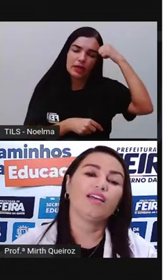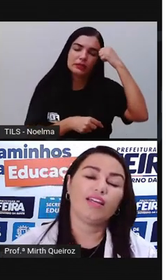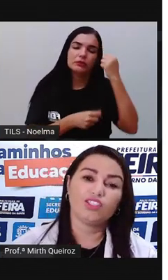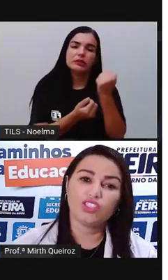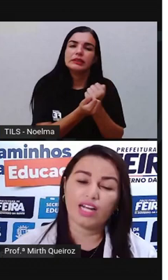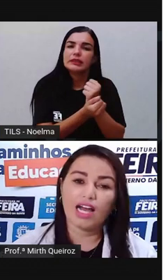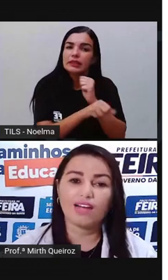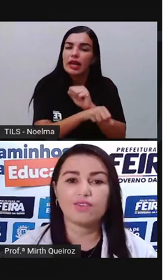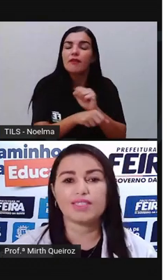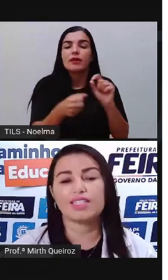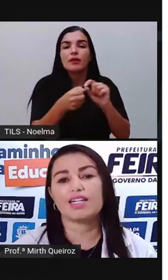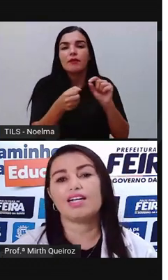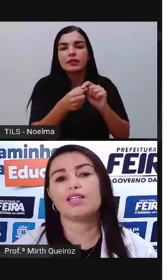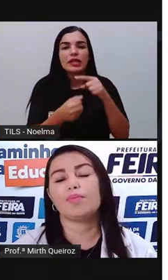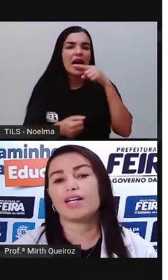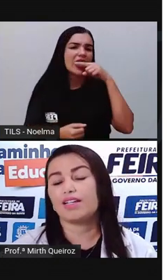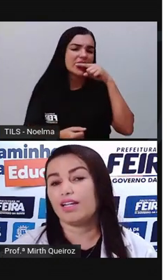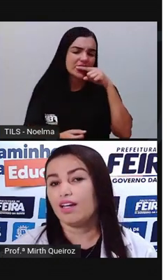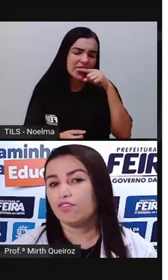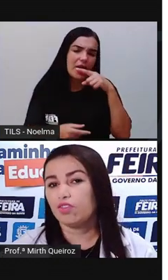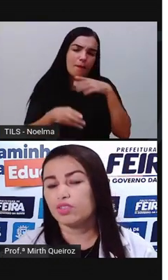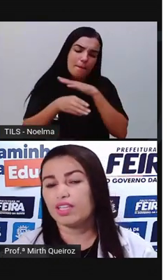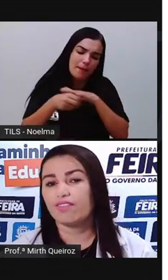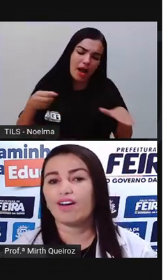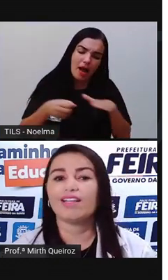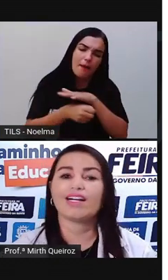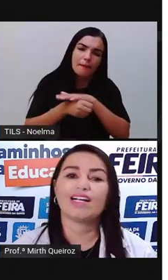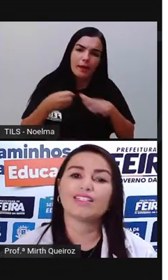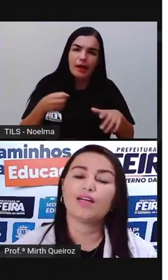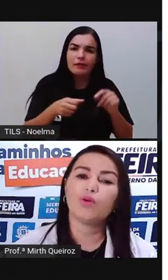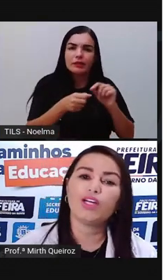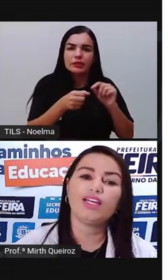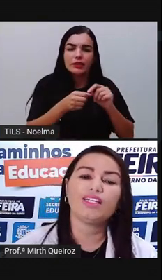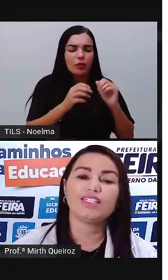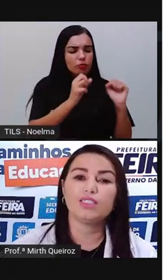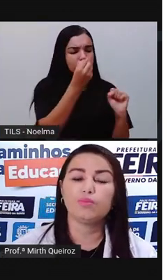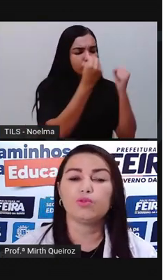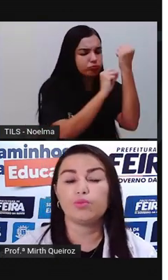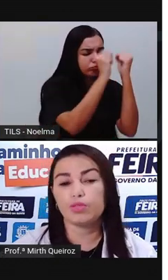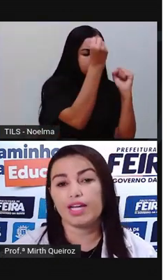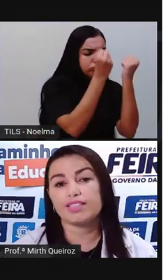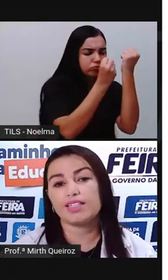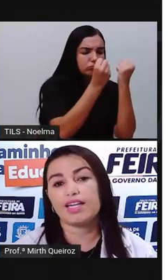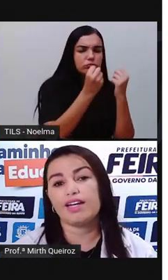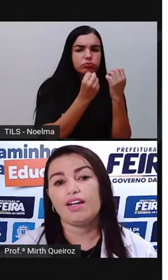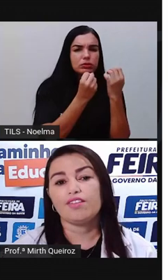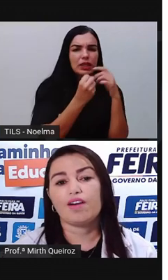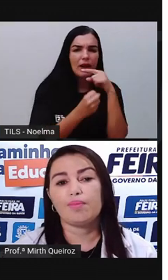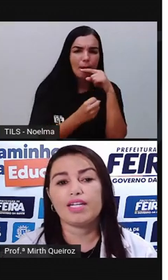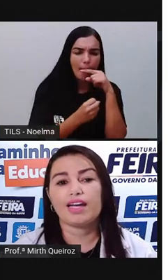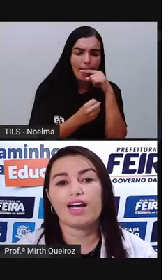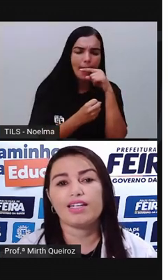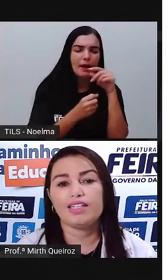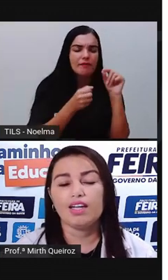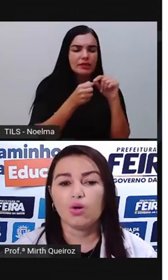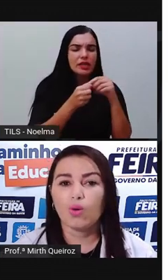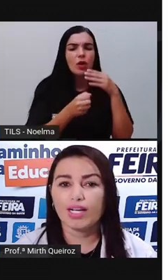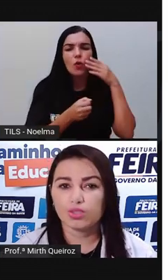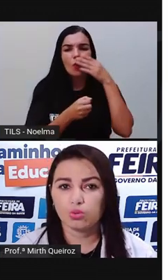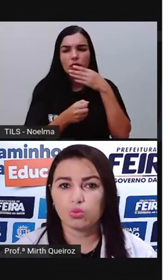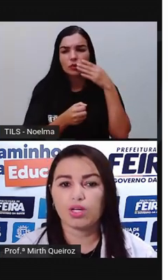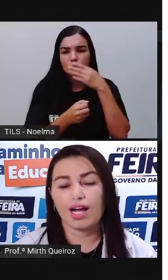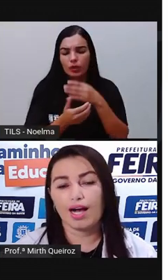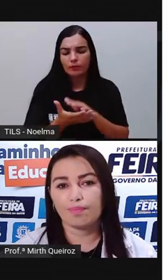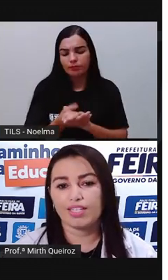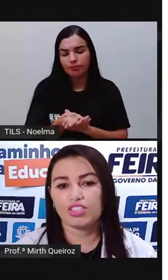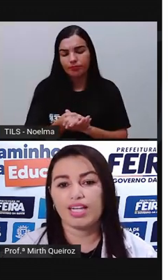retiravam essa cana para que fosse levada à casa da moenda e assim pudessem, né? Fabricar aí o